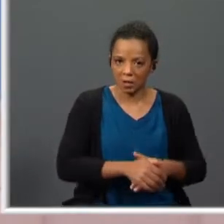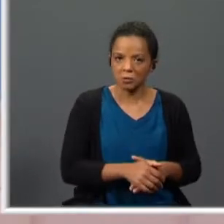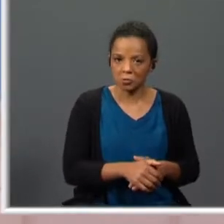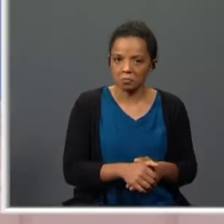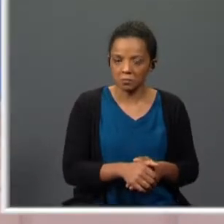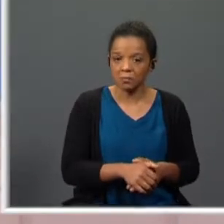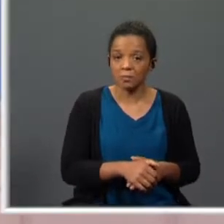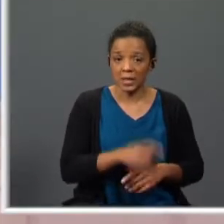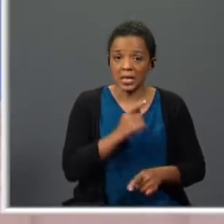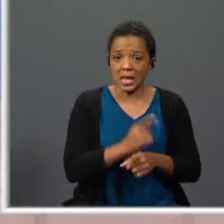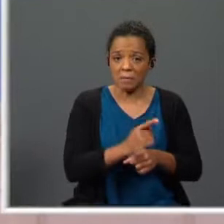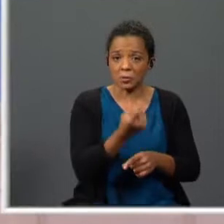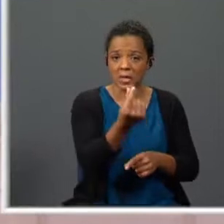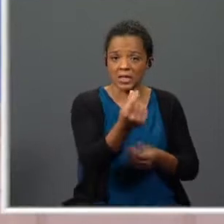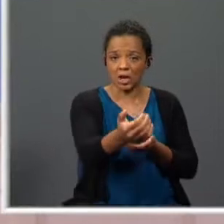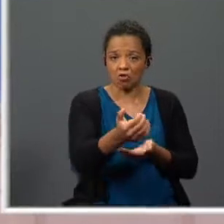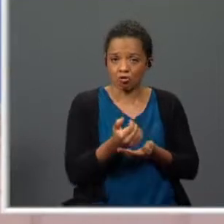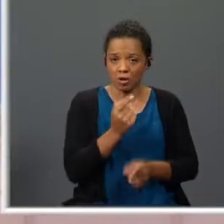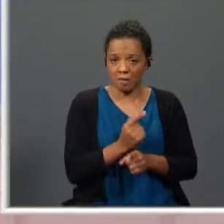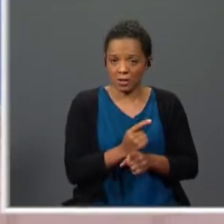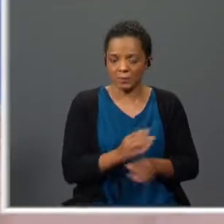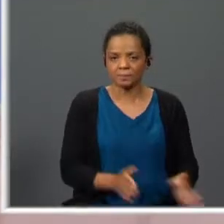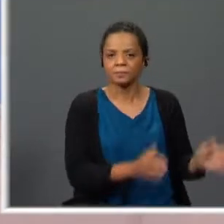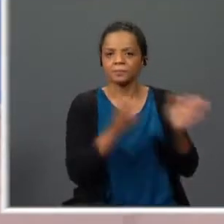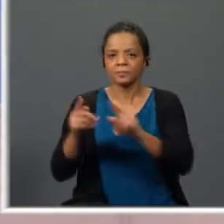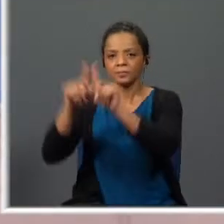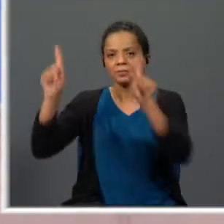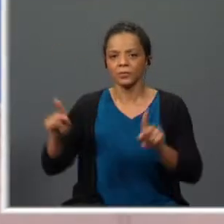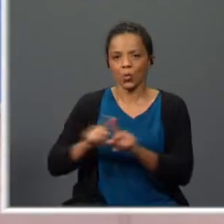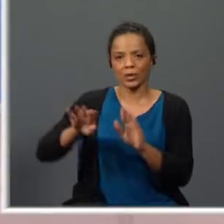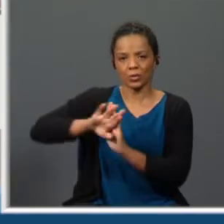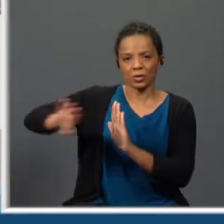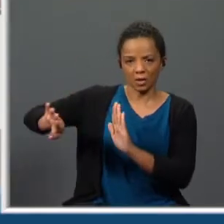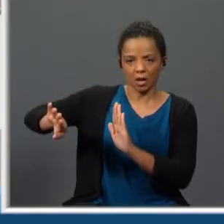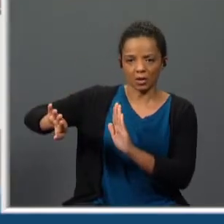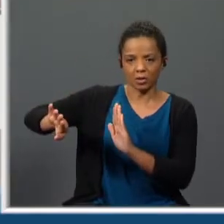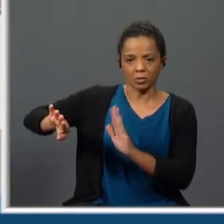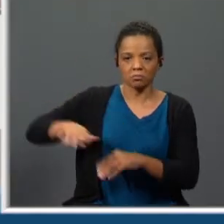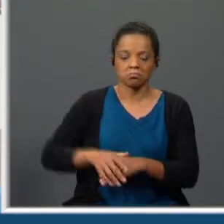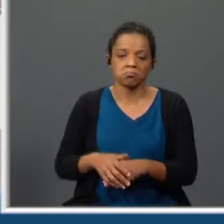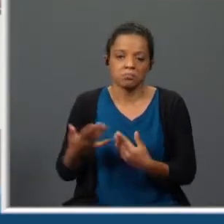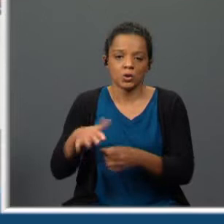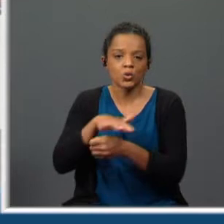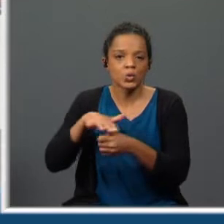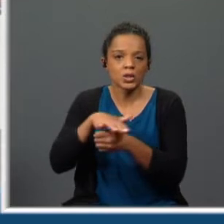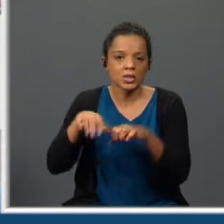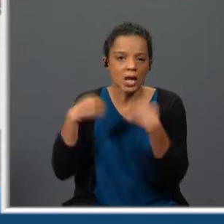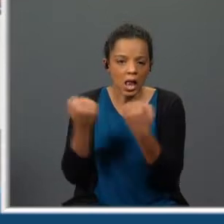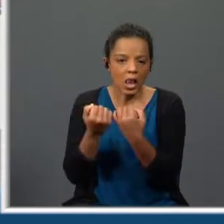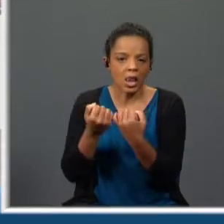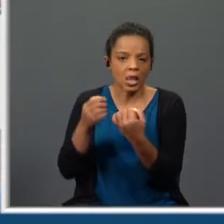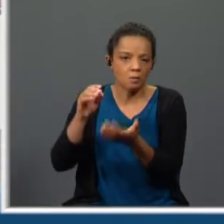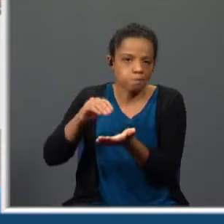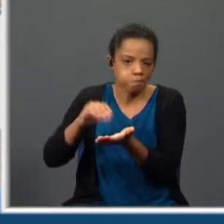por isso, de ganhar dinheiro com a situação. No quadro do lado direito, um meio social menos favorecido.